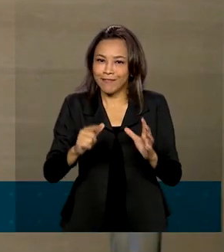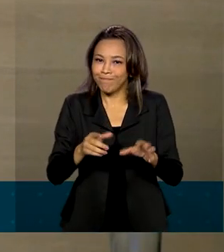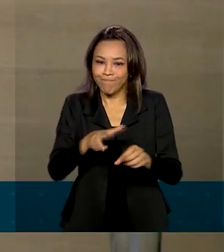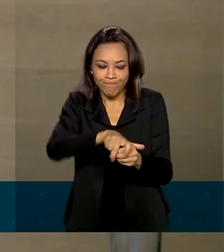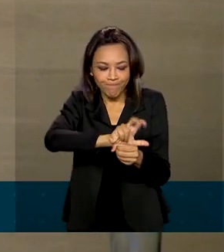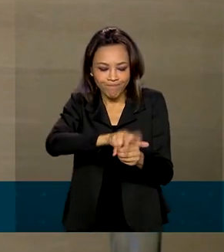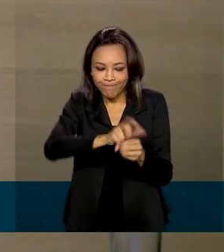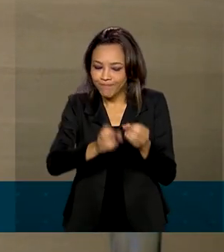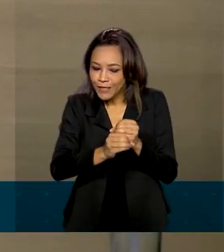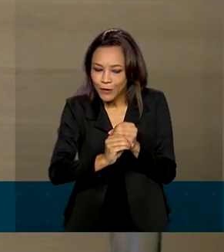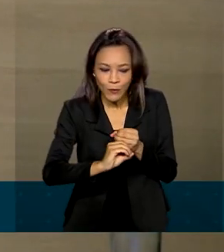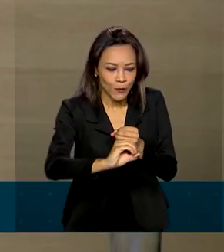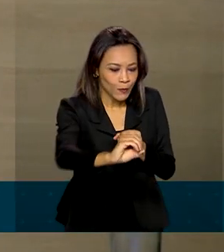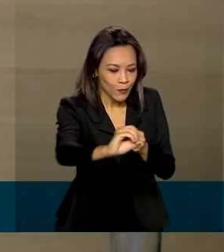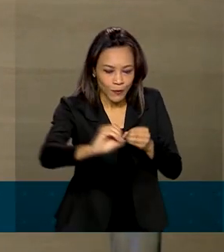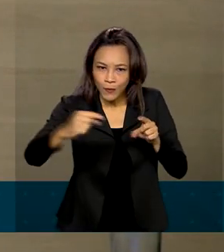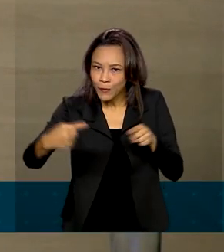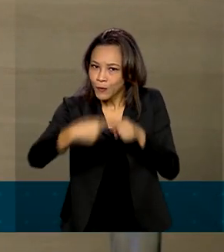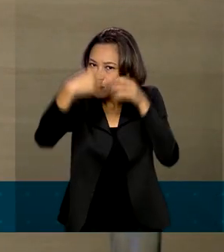adequada.